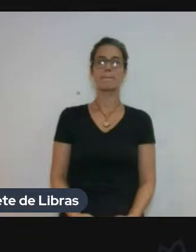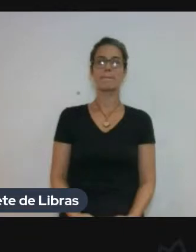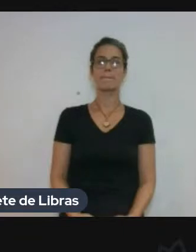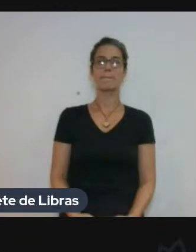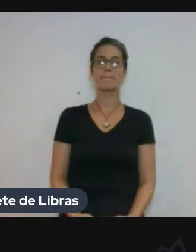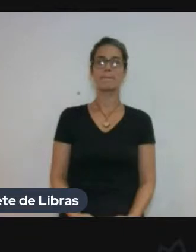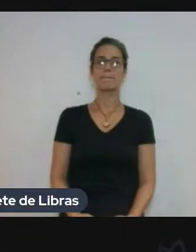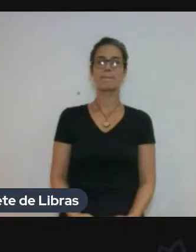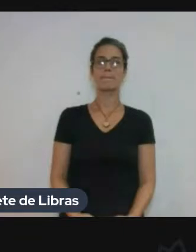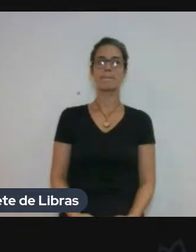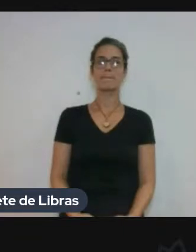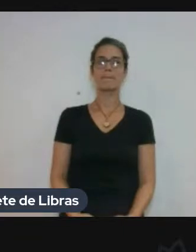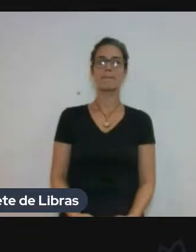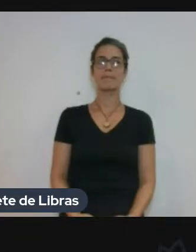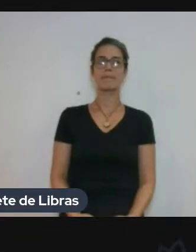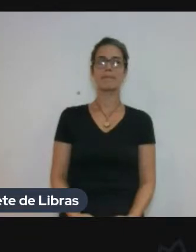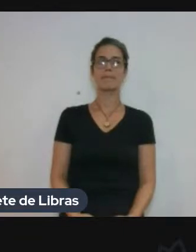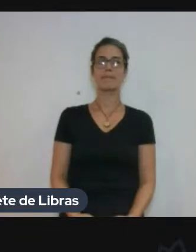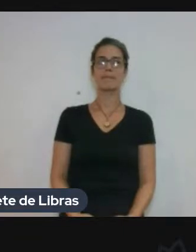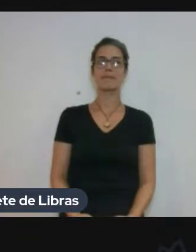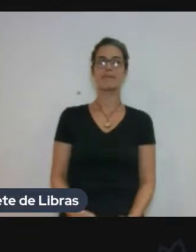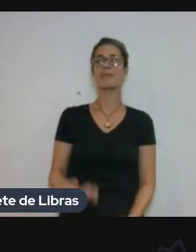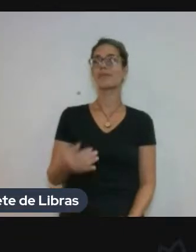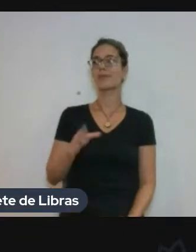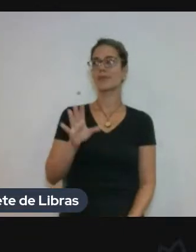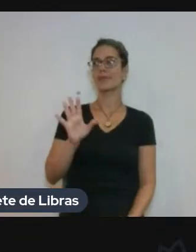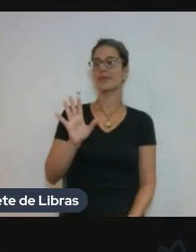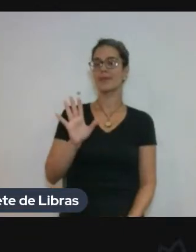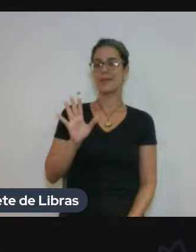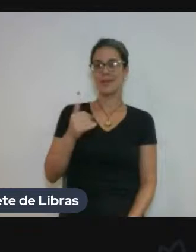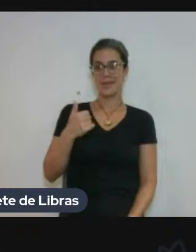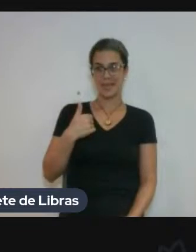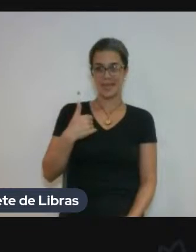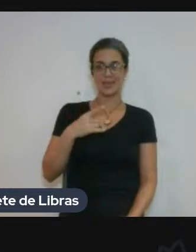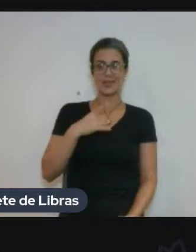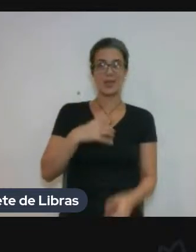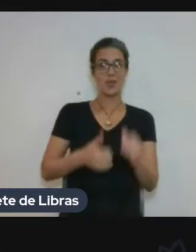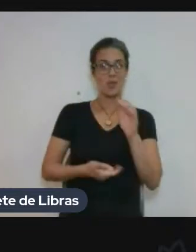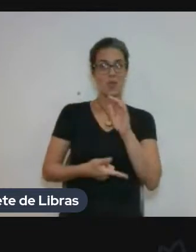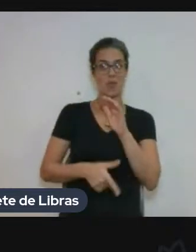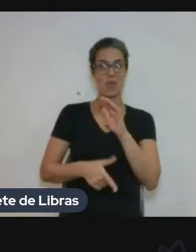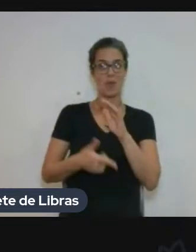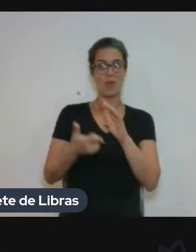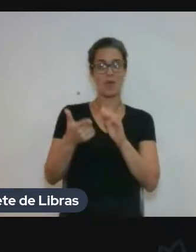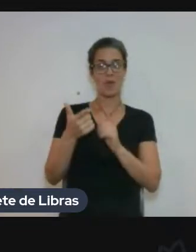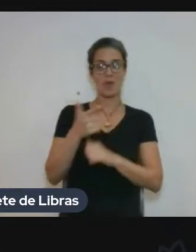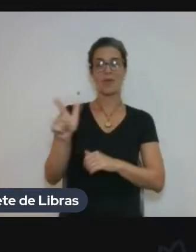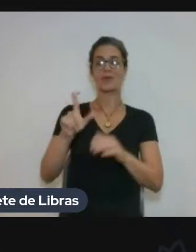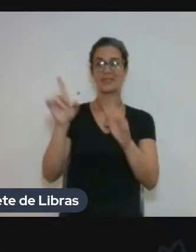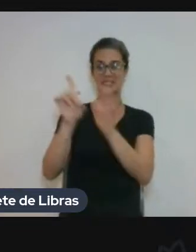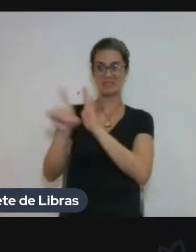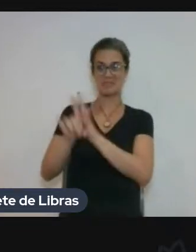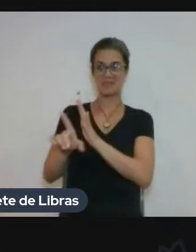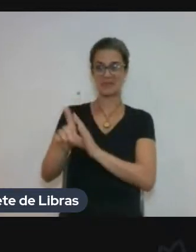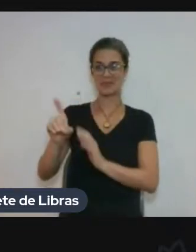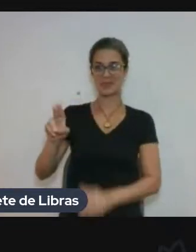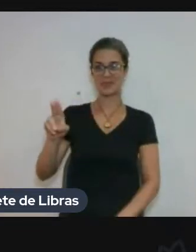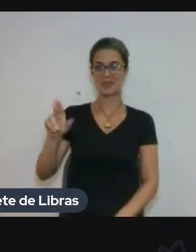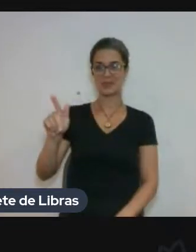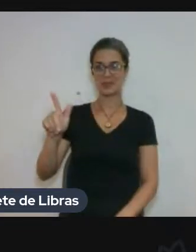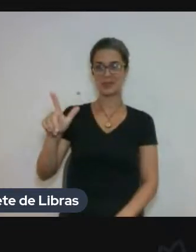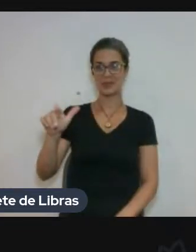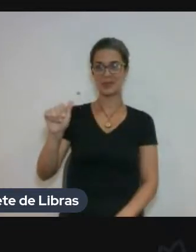Eu teria um monte de perguntas pro Douglas também. Mas a gente conversa em outro espaço. Porque também queria que as outras...